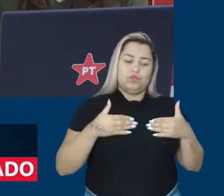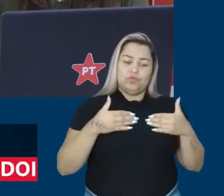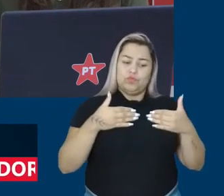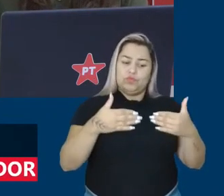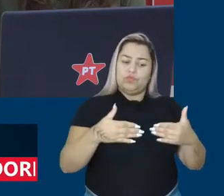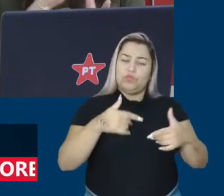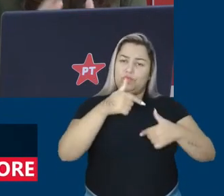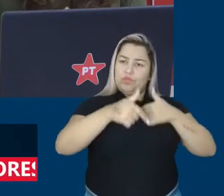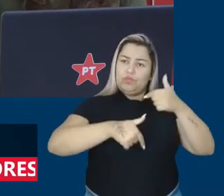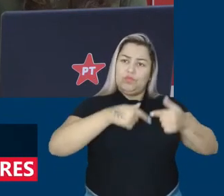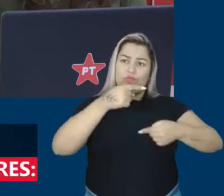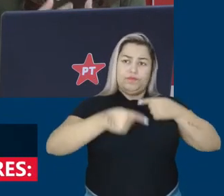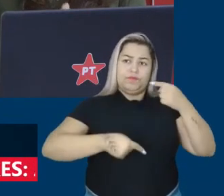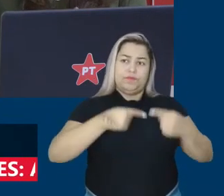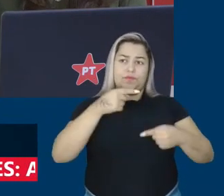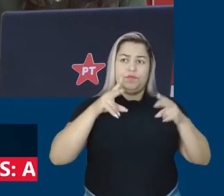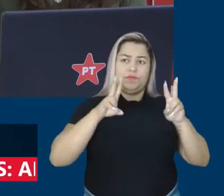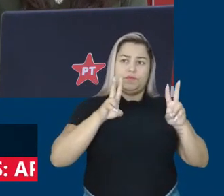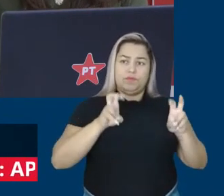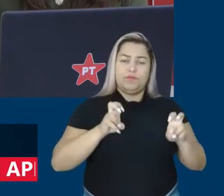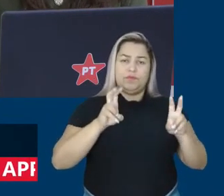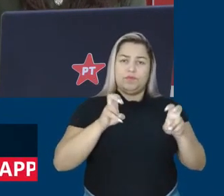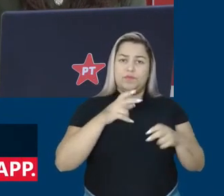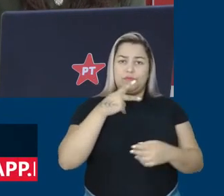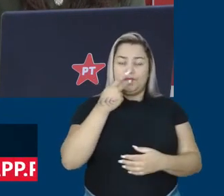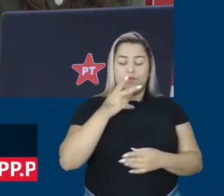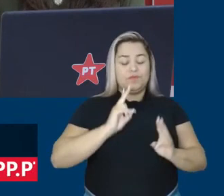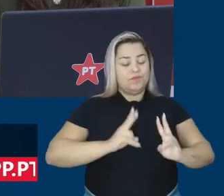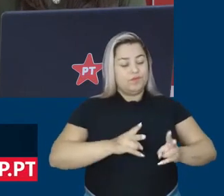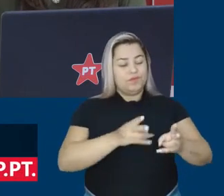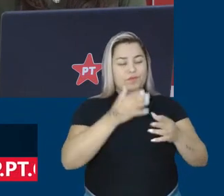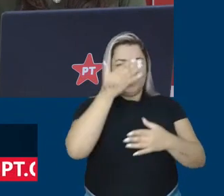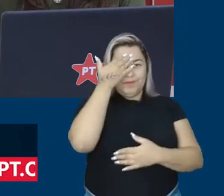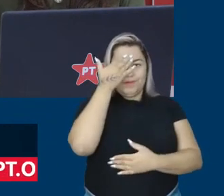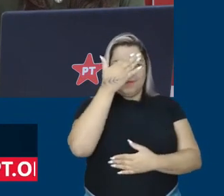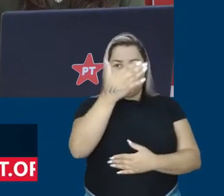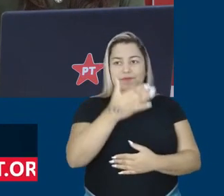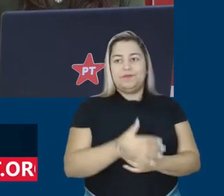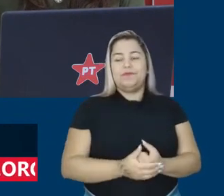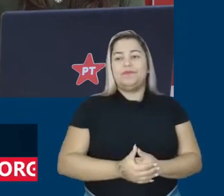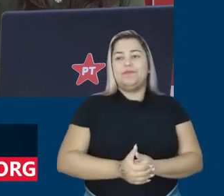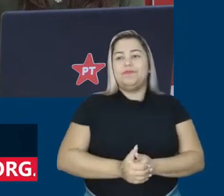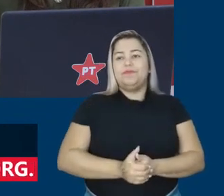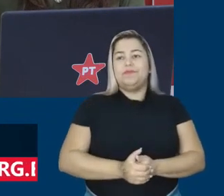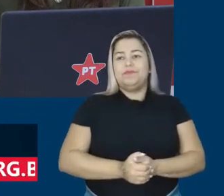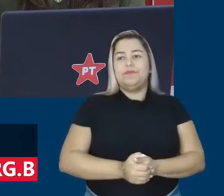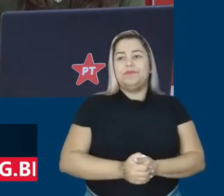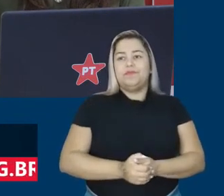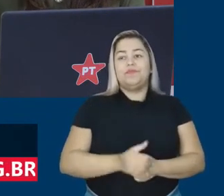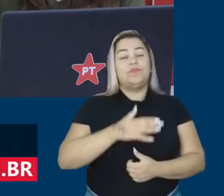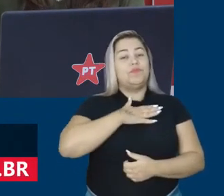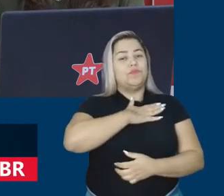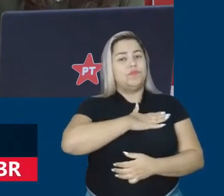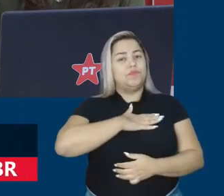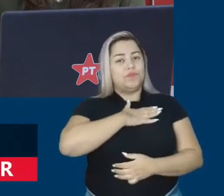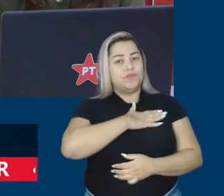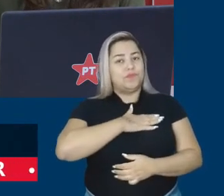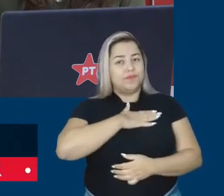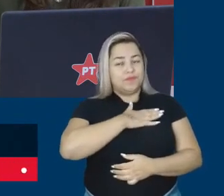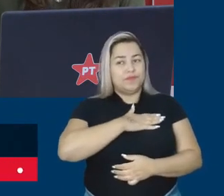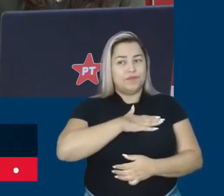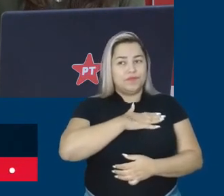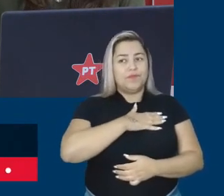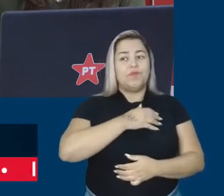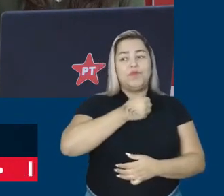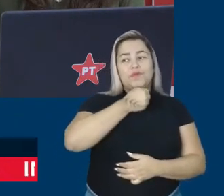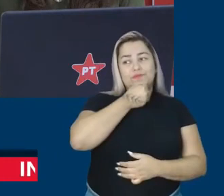Trabalho para a gente discutir esses temas, venha sempre falar com a gente, obrigada. Bom, foi um prazer meu estar dando uma